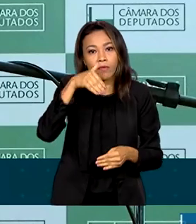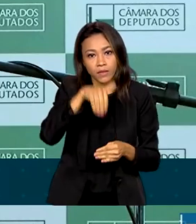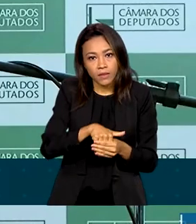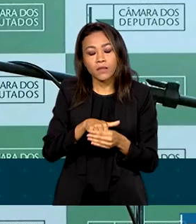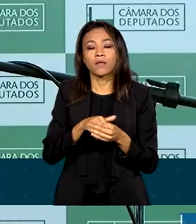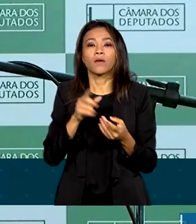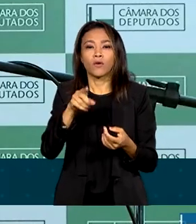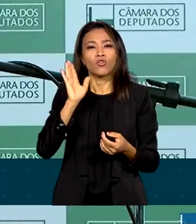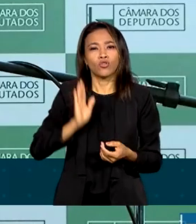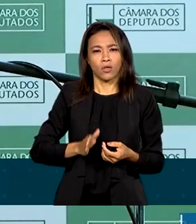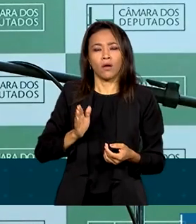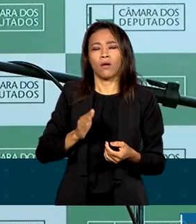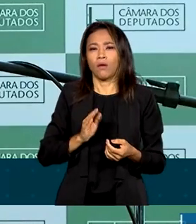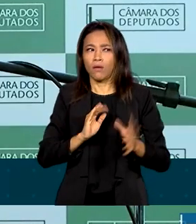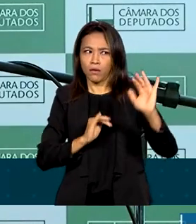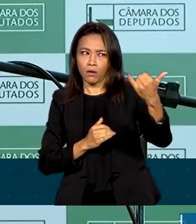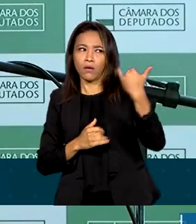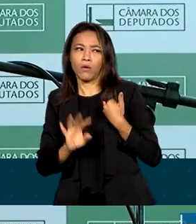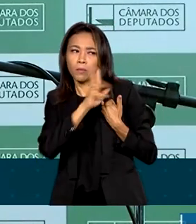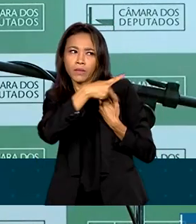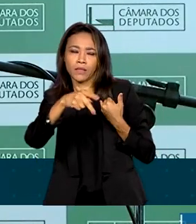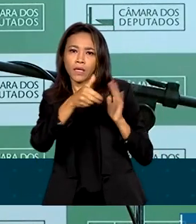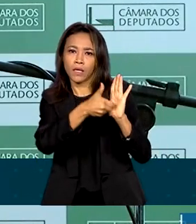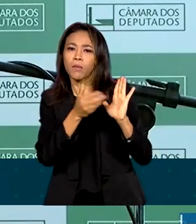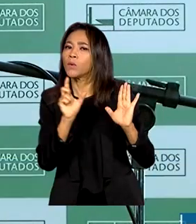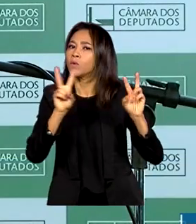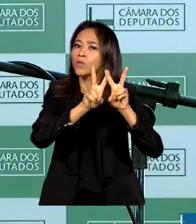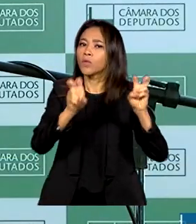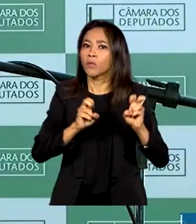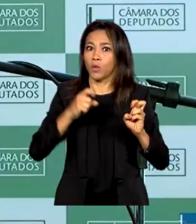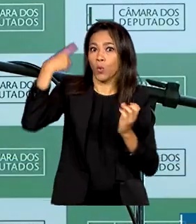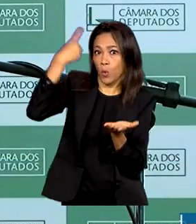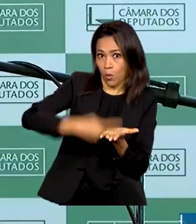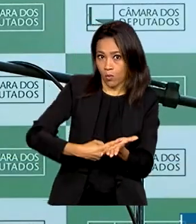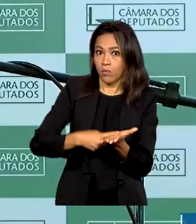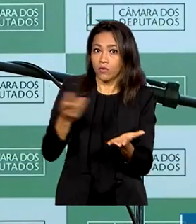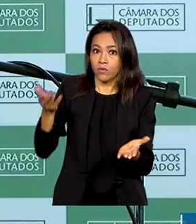do presidente da Câmara compromisso em dar celeridade à votação do marco fiscal. Obrigado. Obrigado. Obrigado. Obrigado.